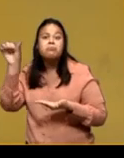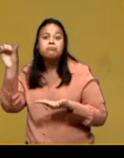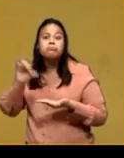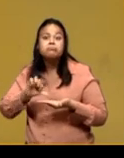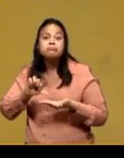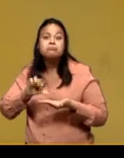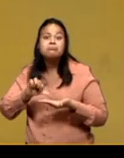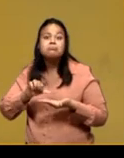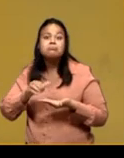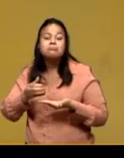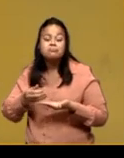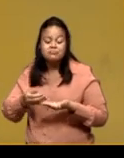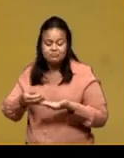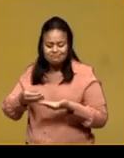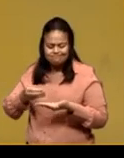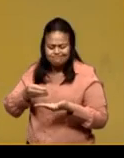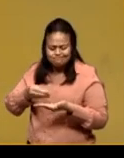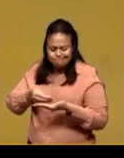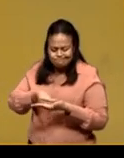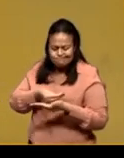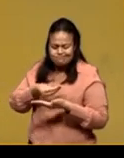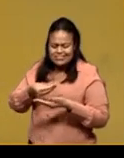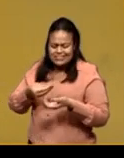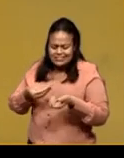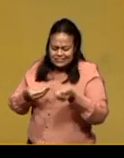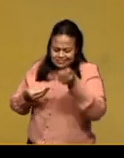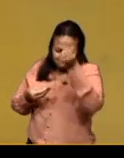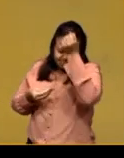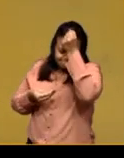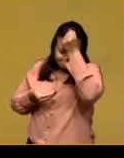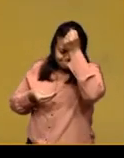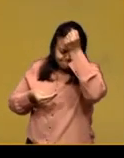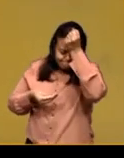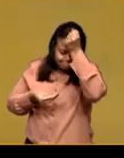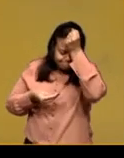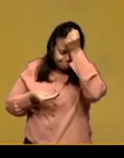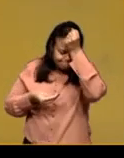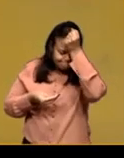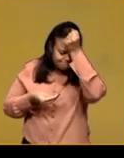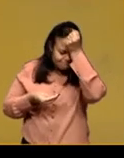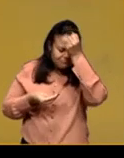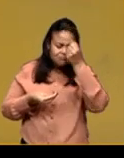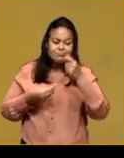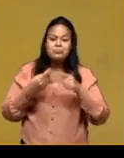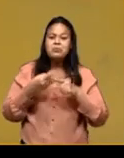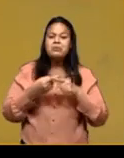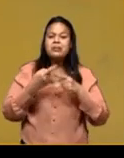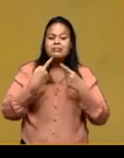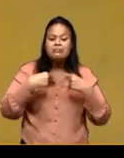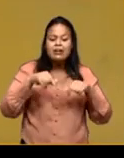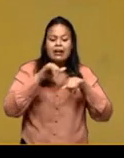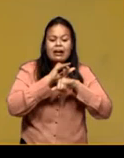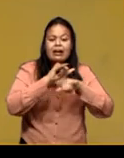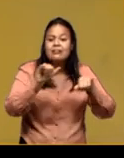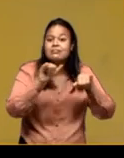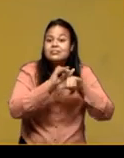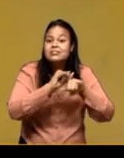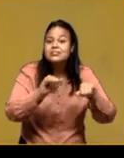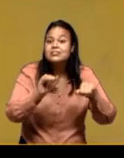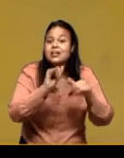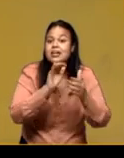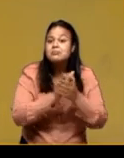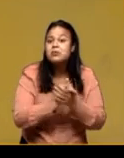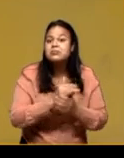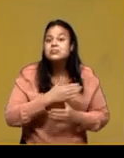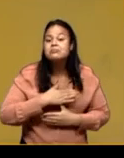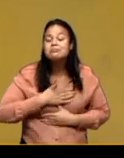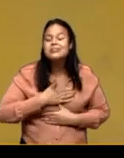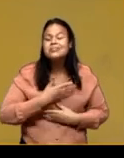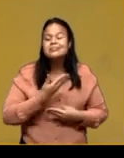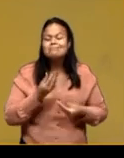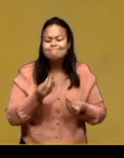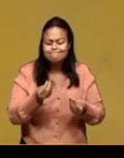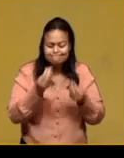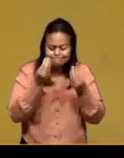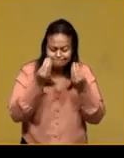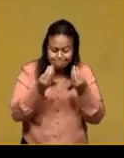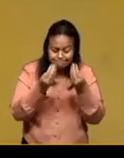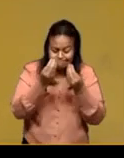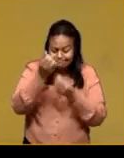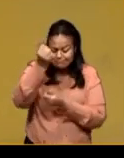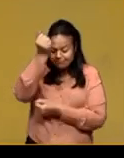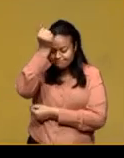Pegando a colher, me senti meio culpado por não ter ido à cozinha antes que ela. Mas no